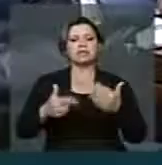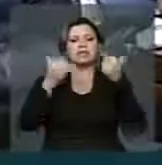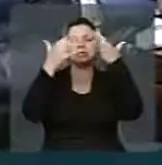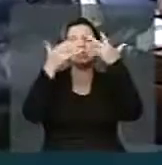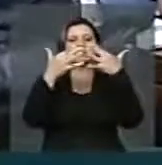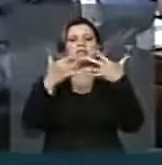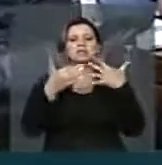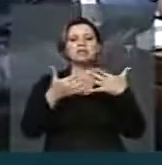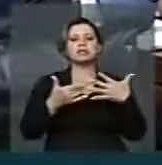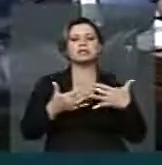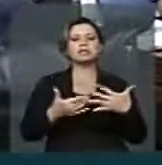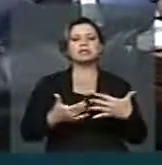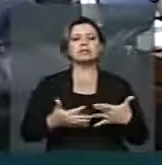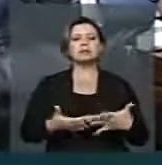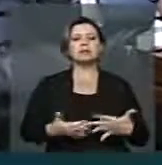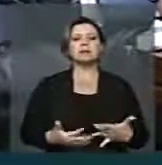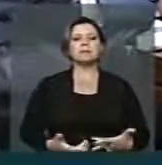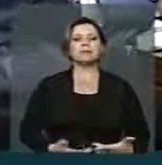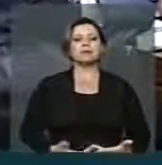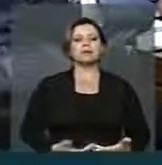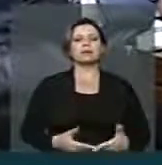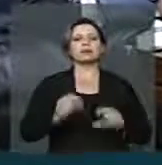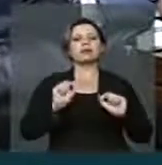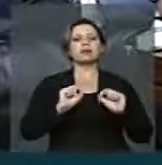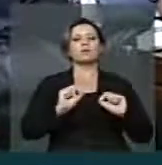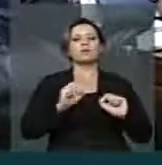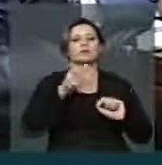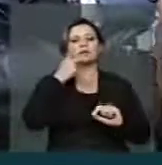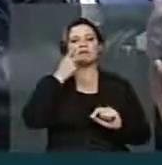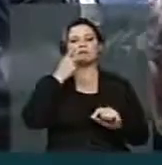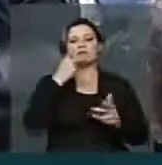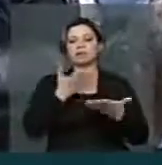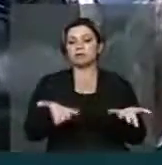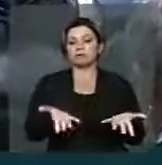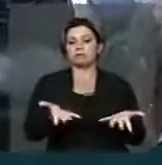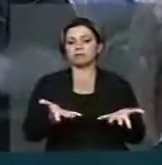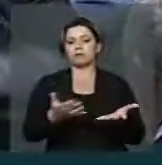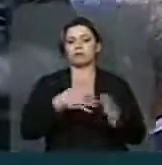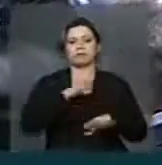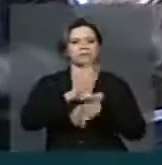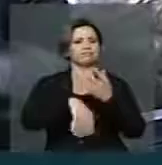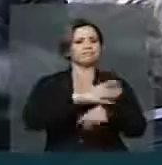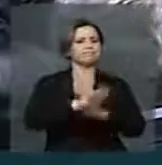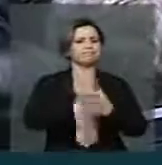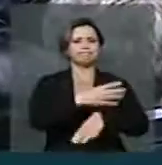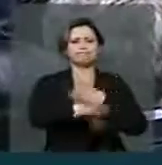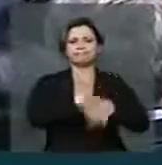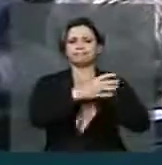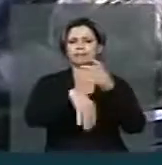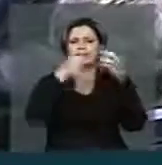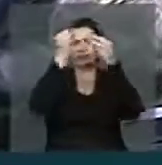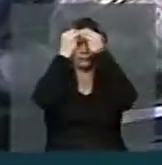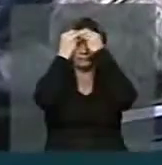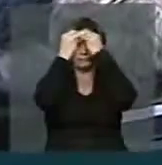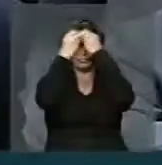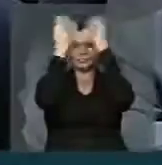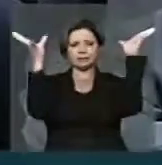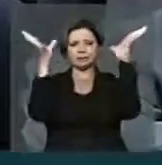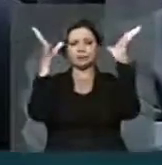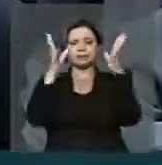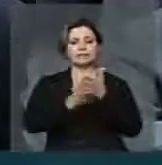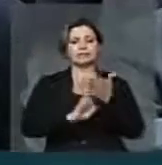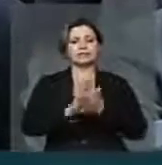explicar detalhadamente o que que está acontecendo, embolou tudo, ninguém sabe de nada mais. Com a